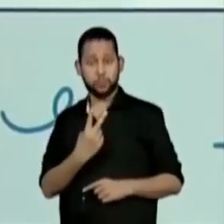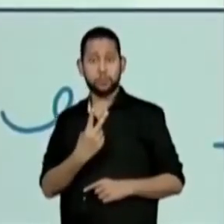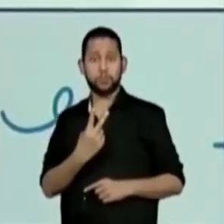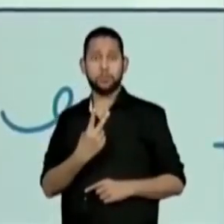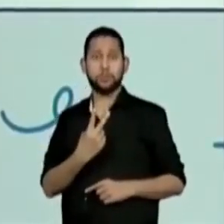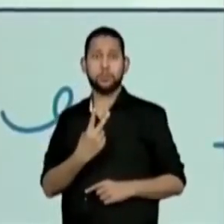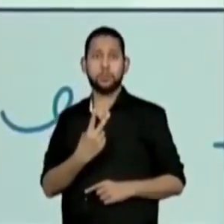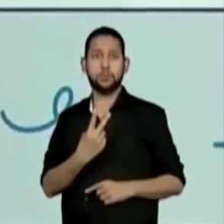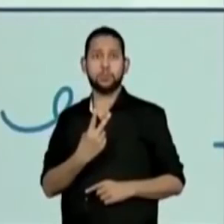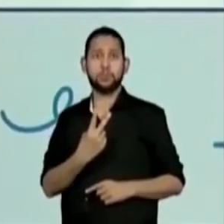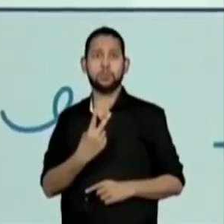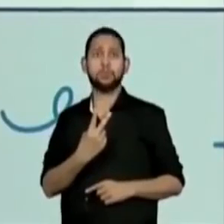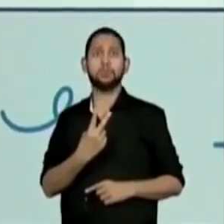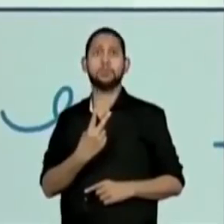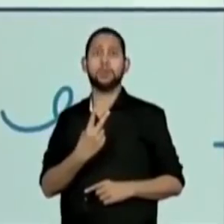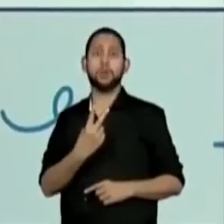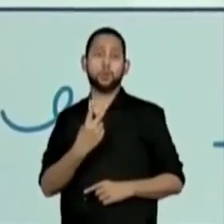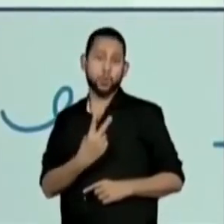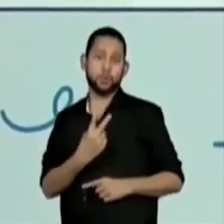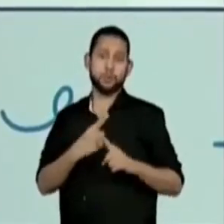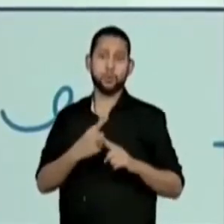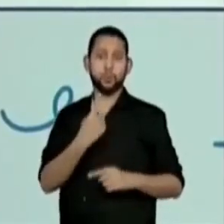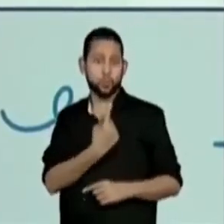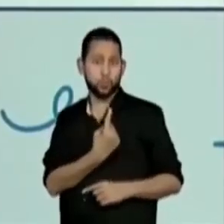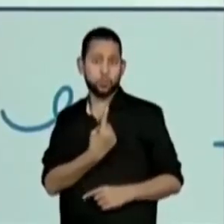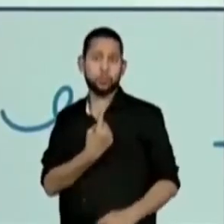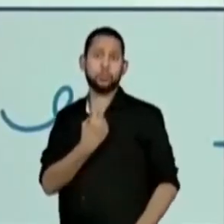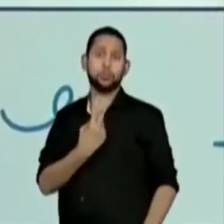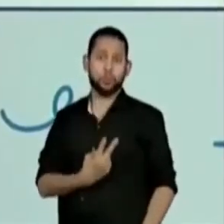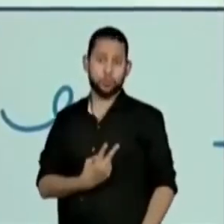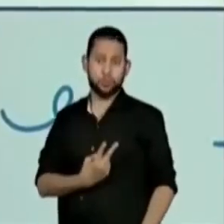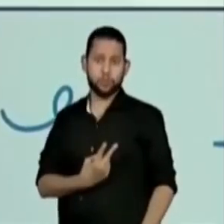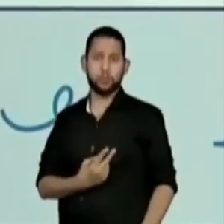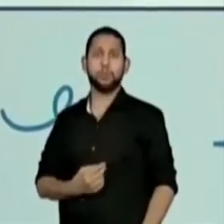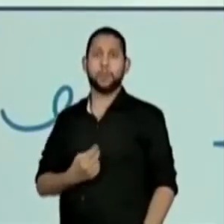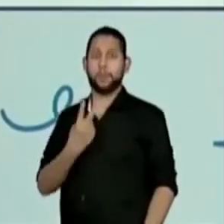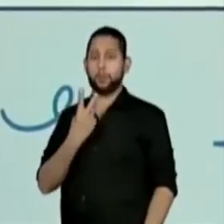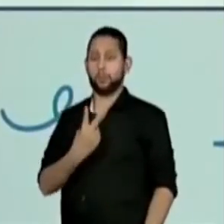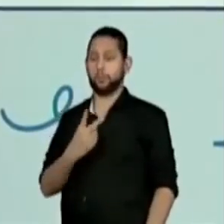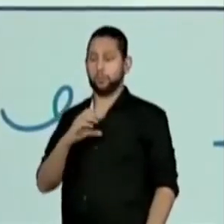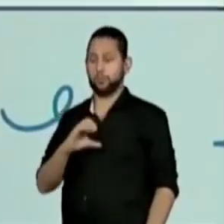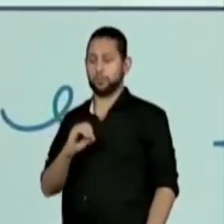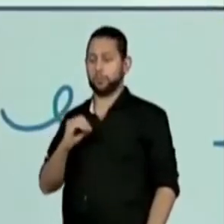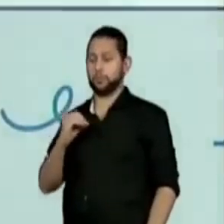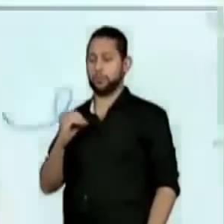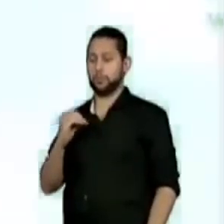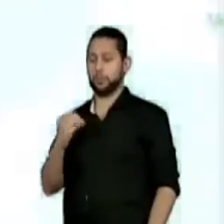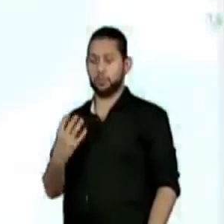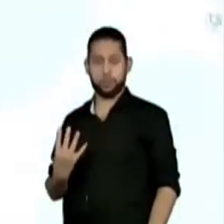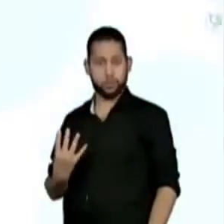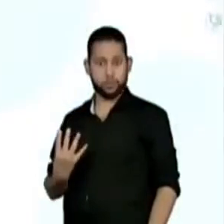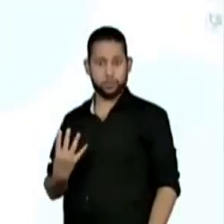ou 2 vezes o 1 é igual a 2. Cheguei na resposta de